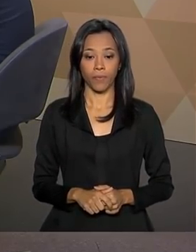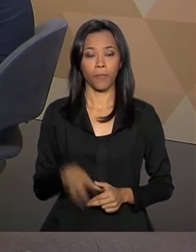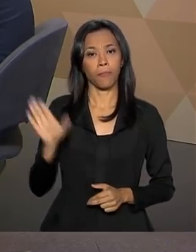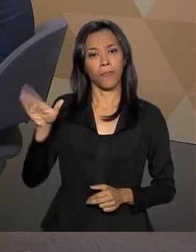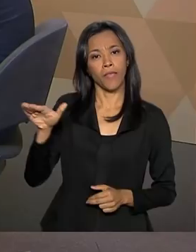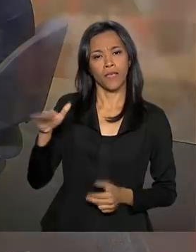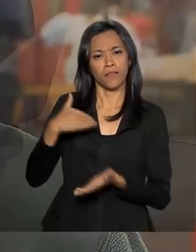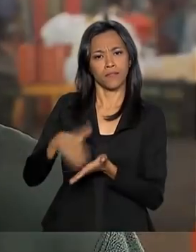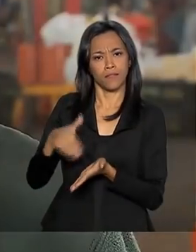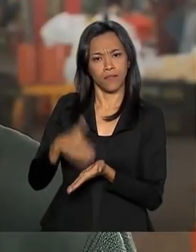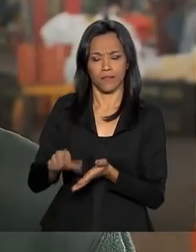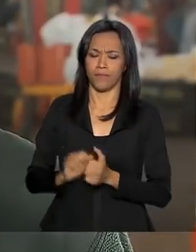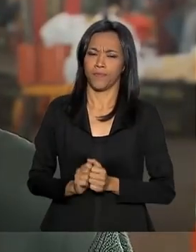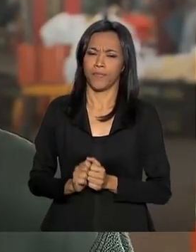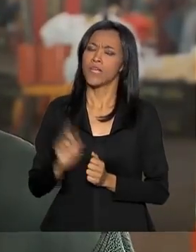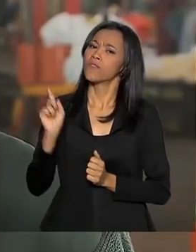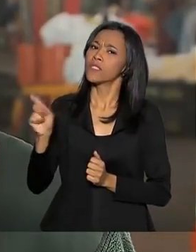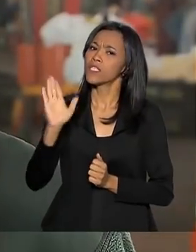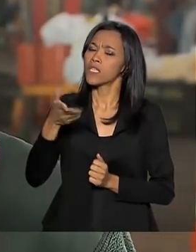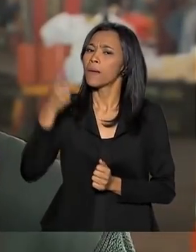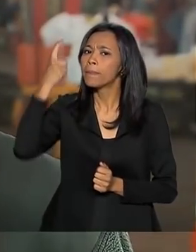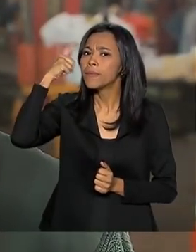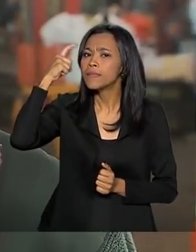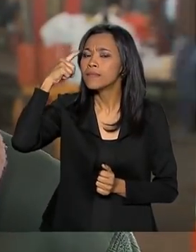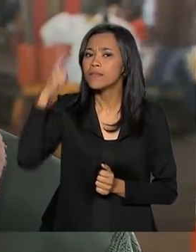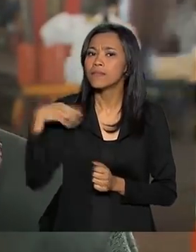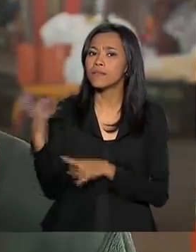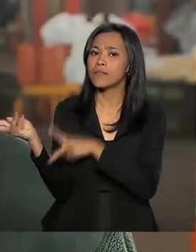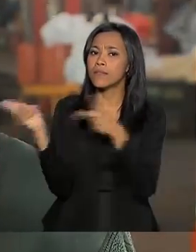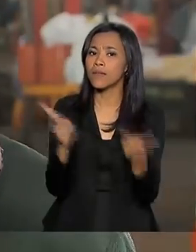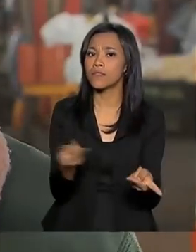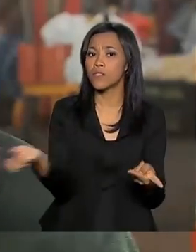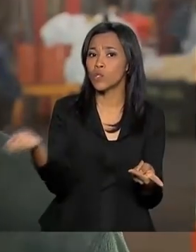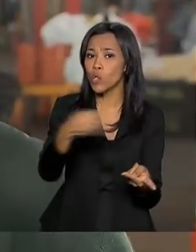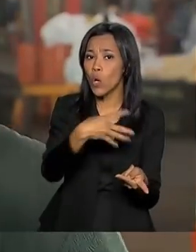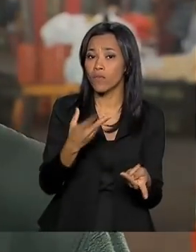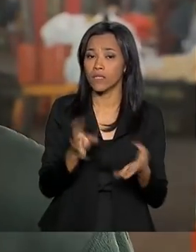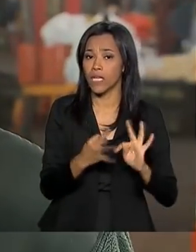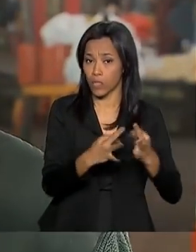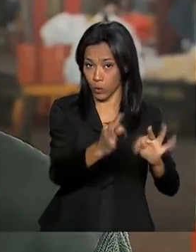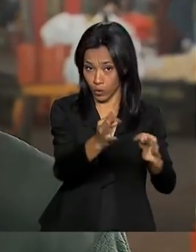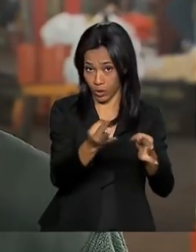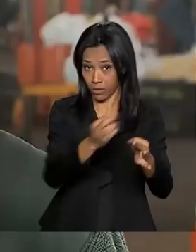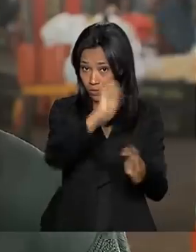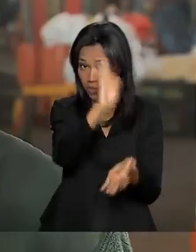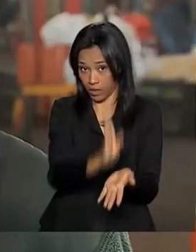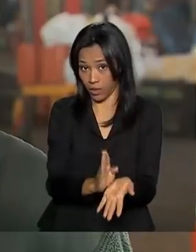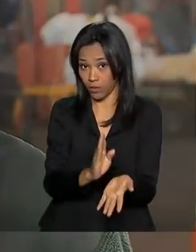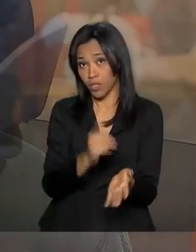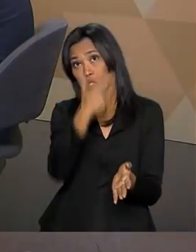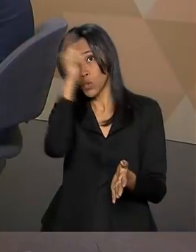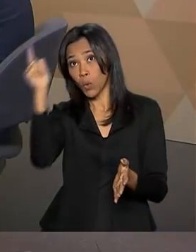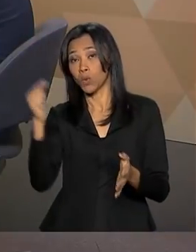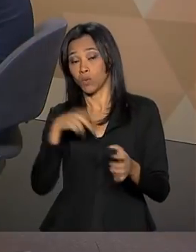Secretário, o senhor está pensando em trazer novas tecnologias de outros países para cá, o Brasil?